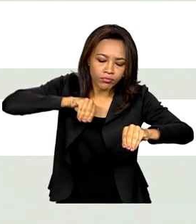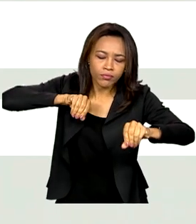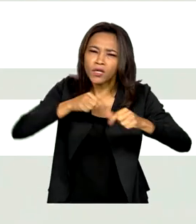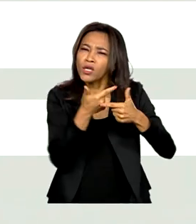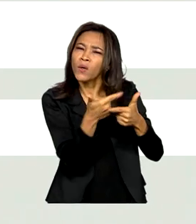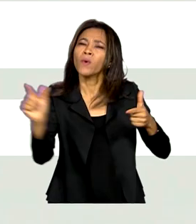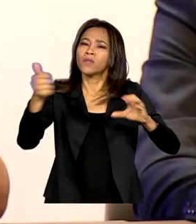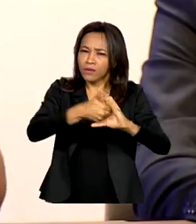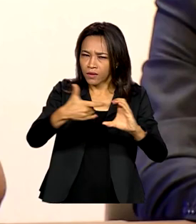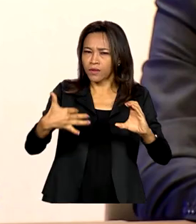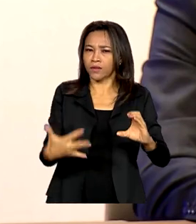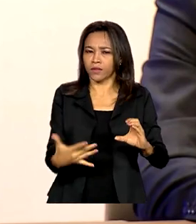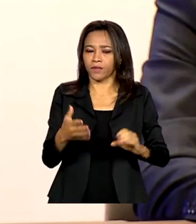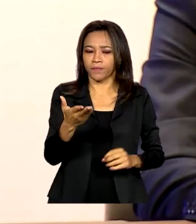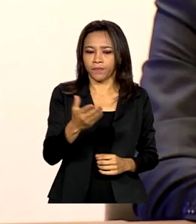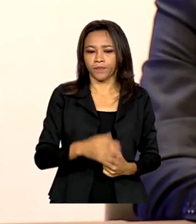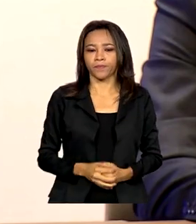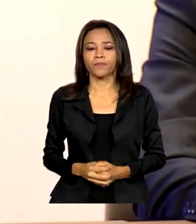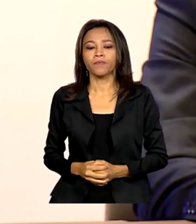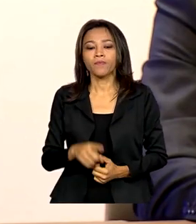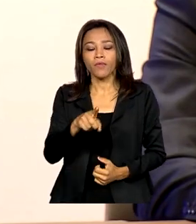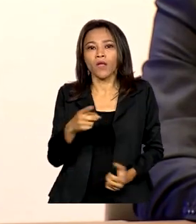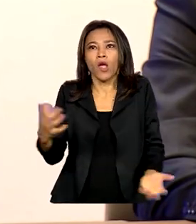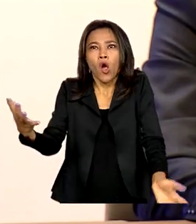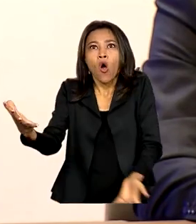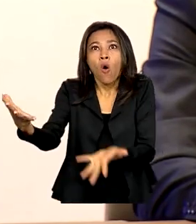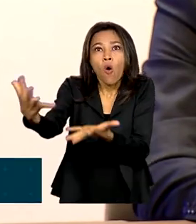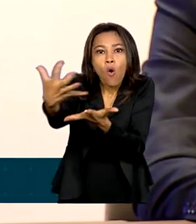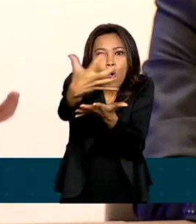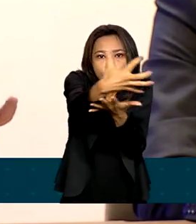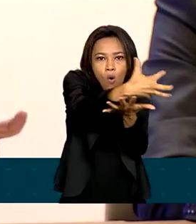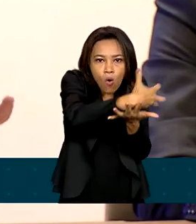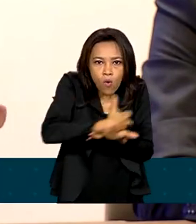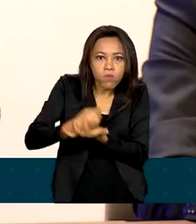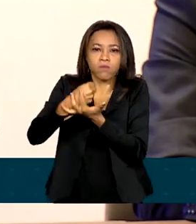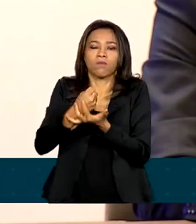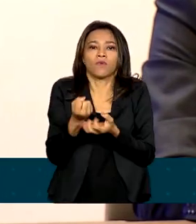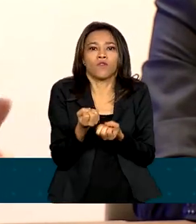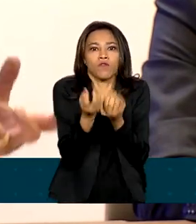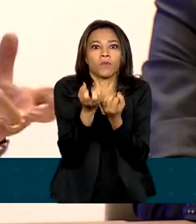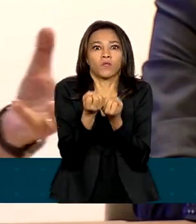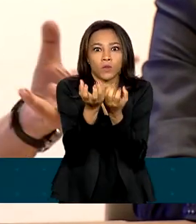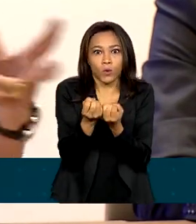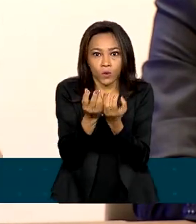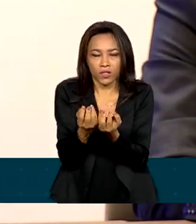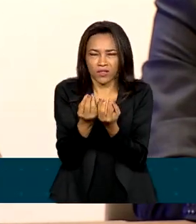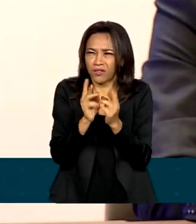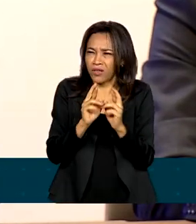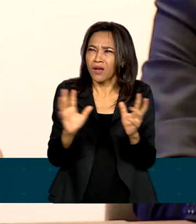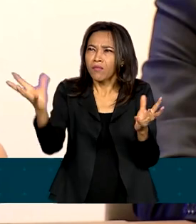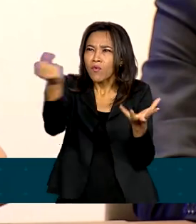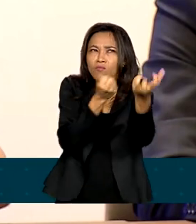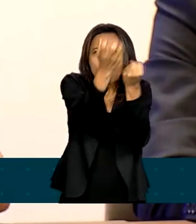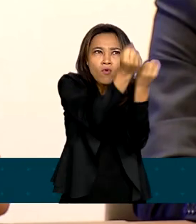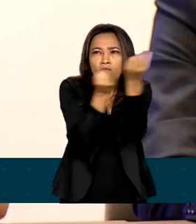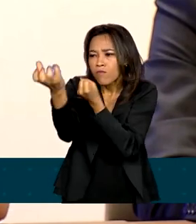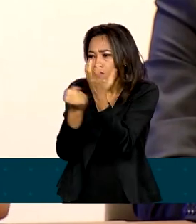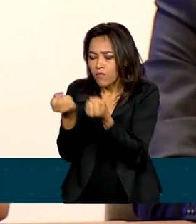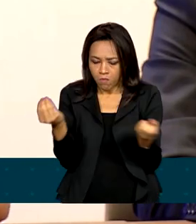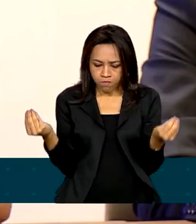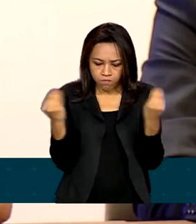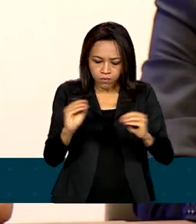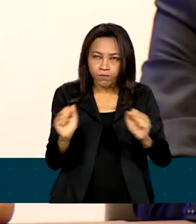características. Um grande volume de dados vindos de fontes muito diferentes. Então você captura esses dados, você